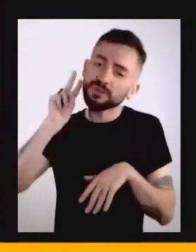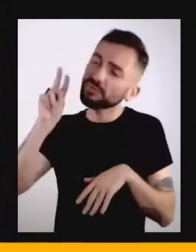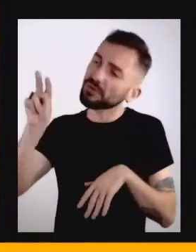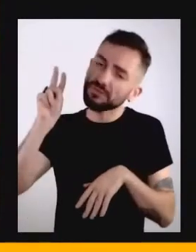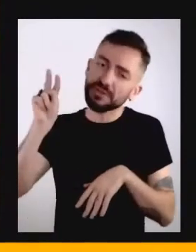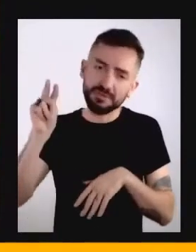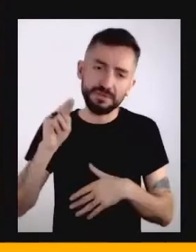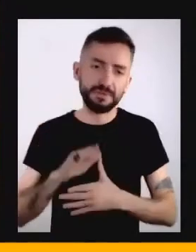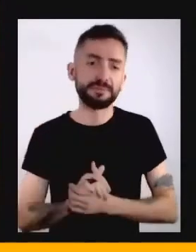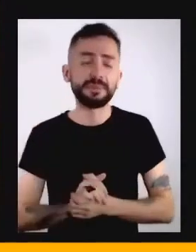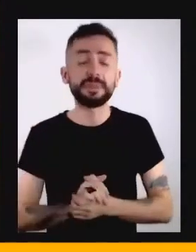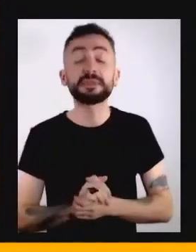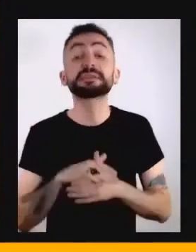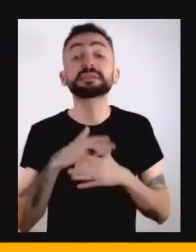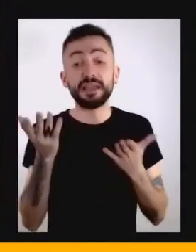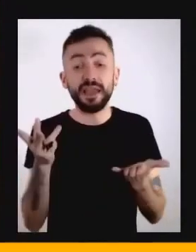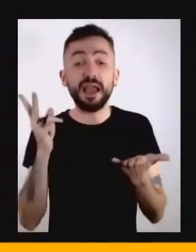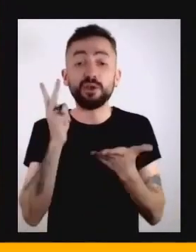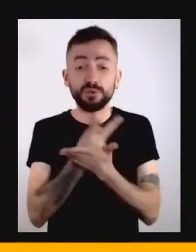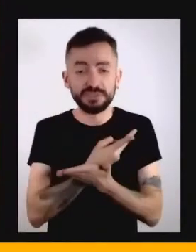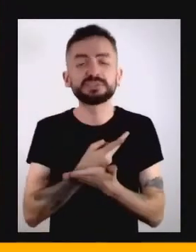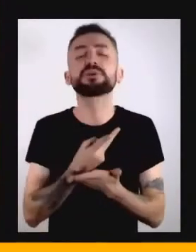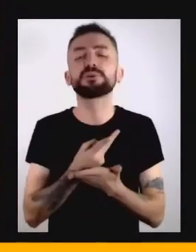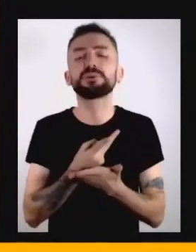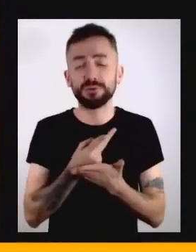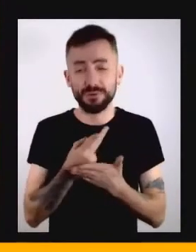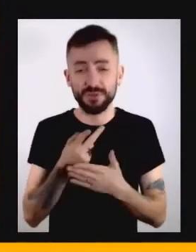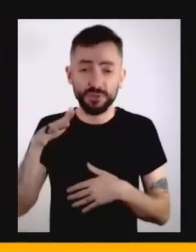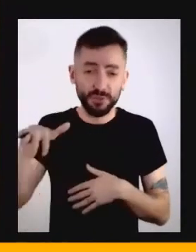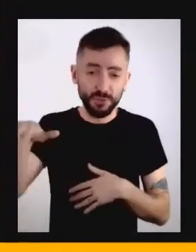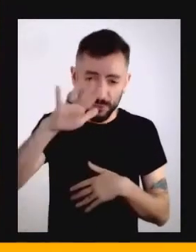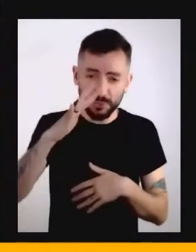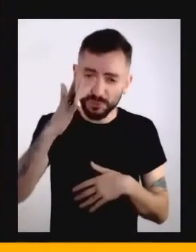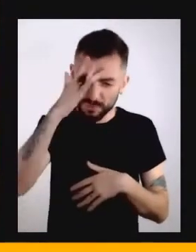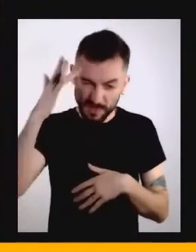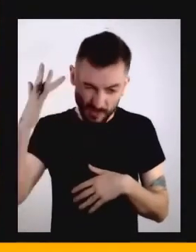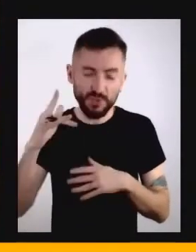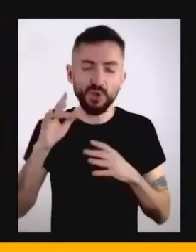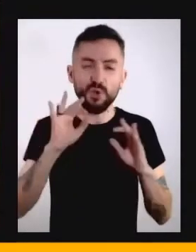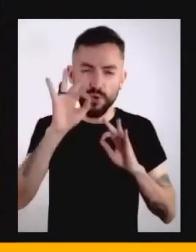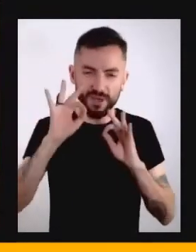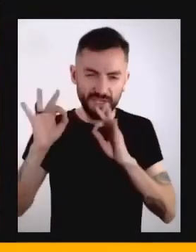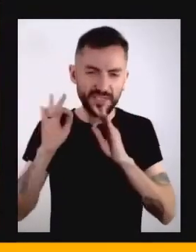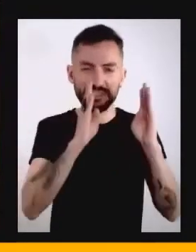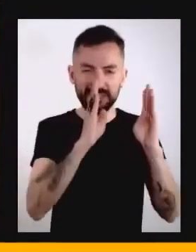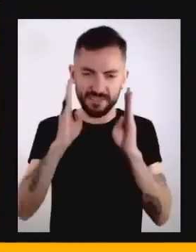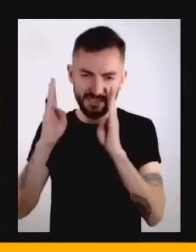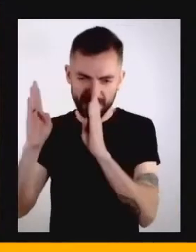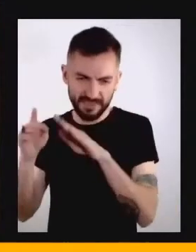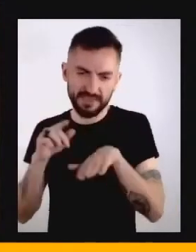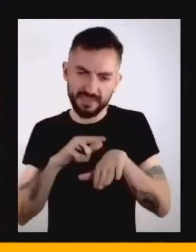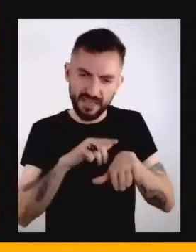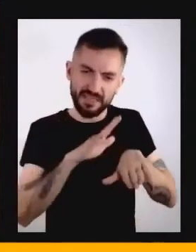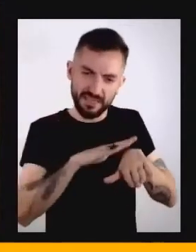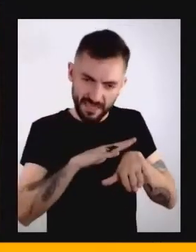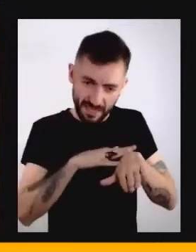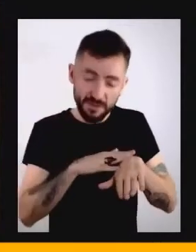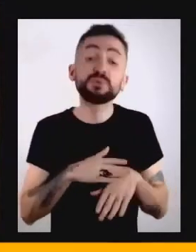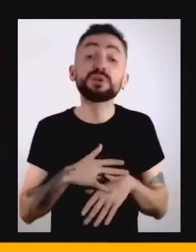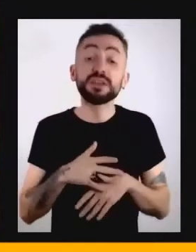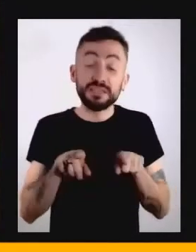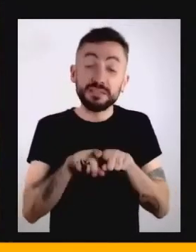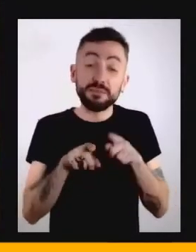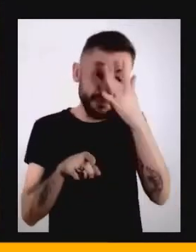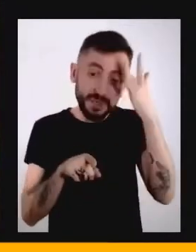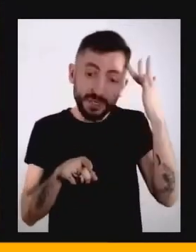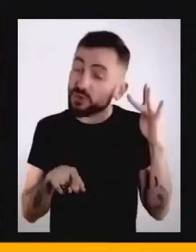Nesse momento, a gente percebe que esses padrões de tempo mais sincronizados, digamos assim, eles